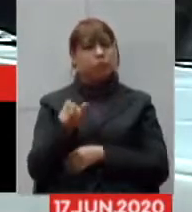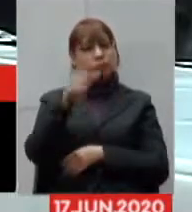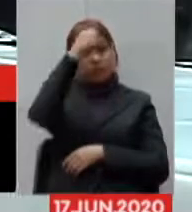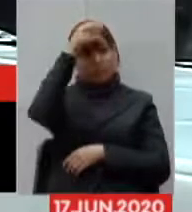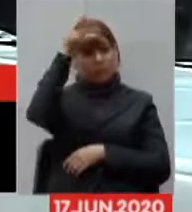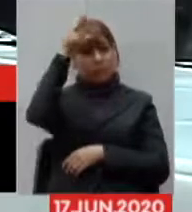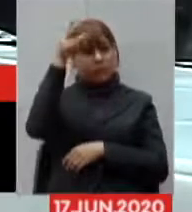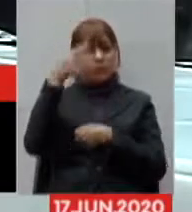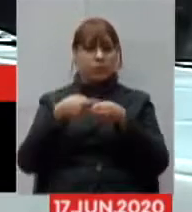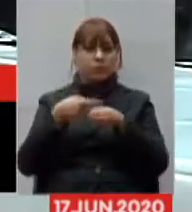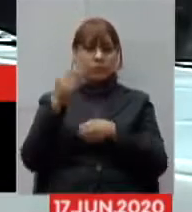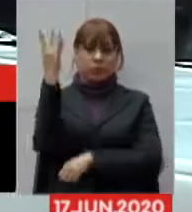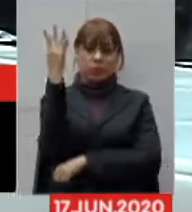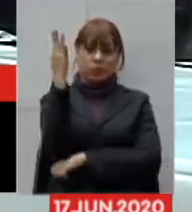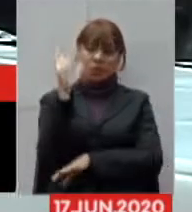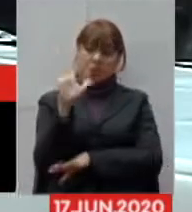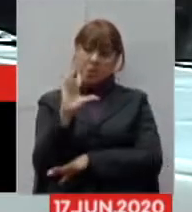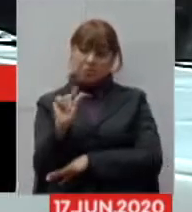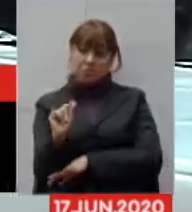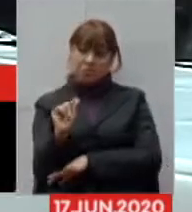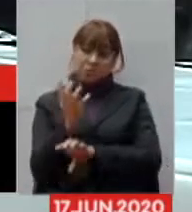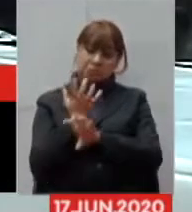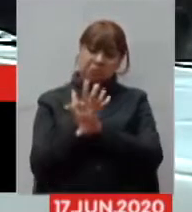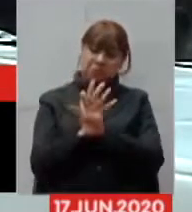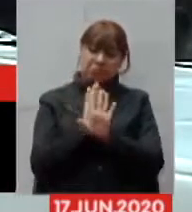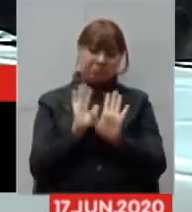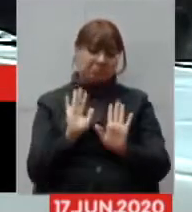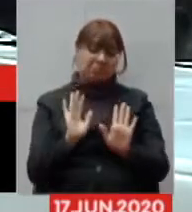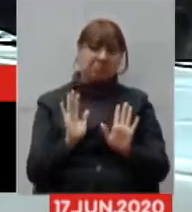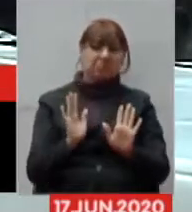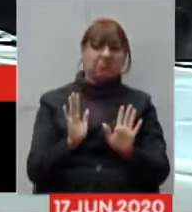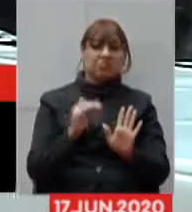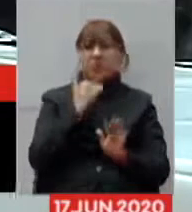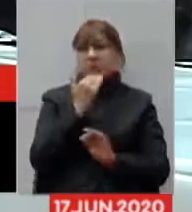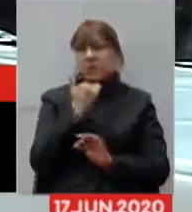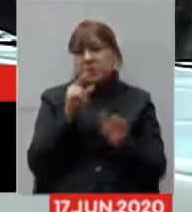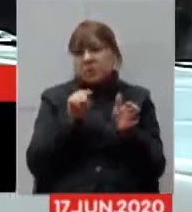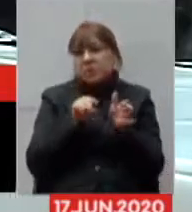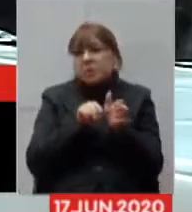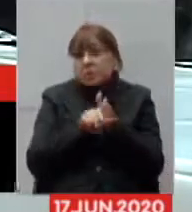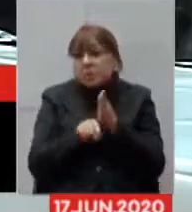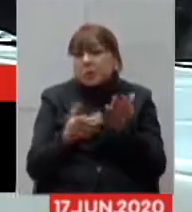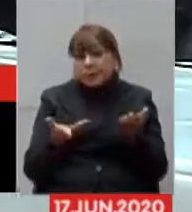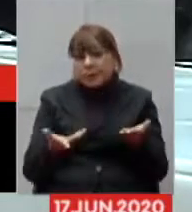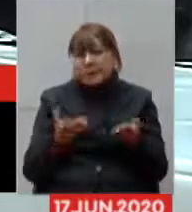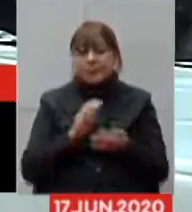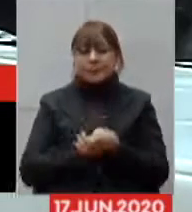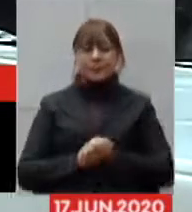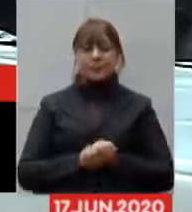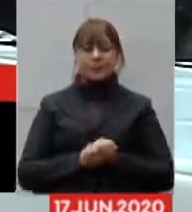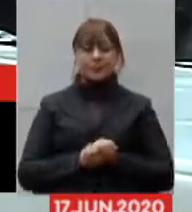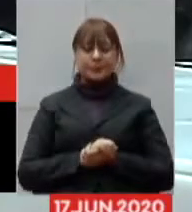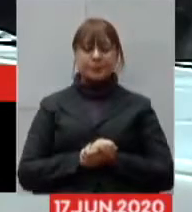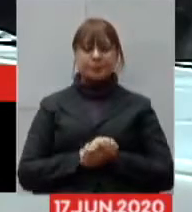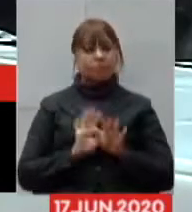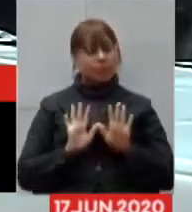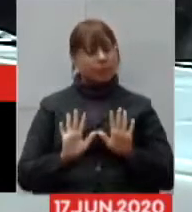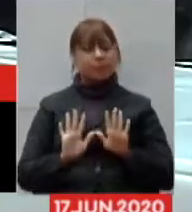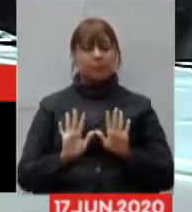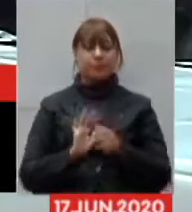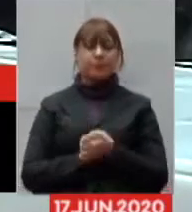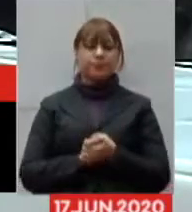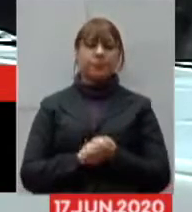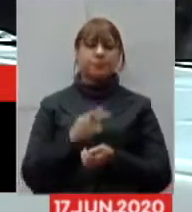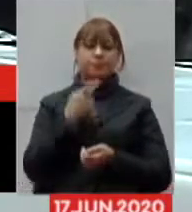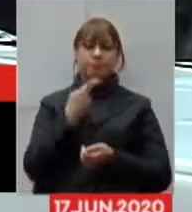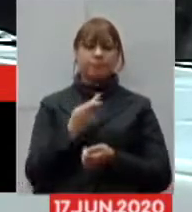prefeito de Patinga como não está mais online eu acho que não adianta aqui fazer a pergunta mas é isso que a gente tem